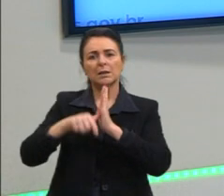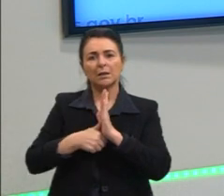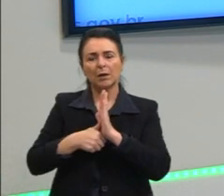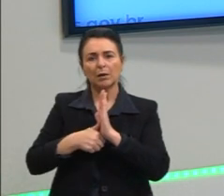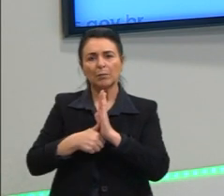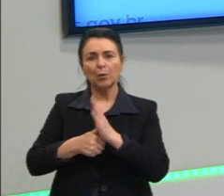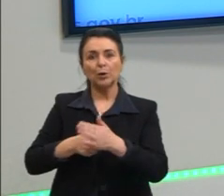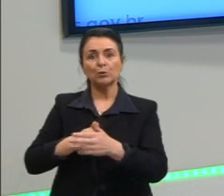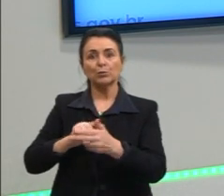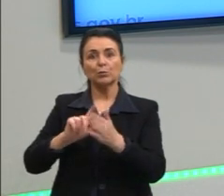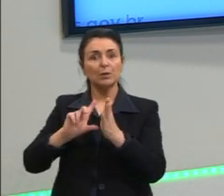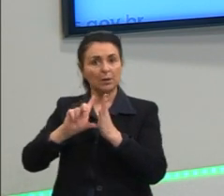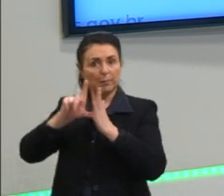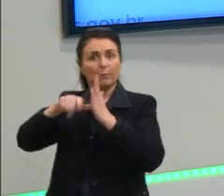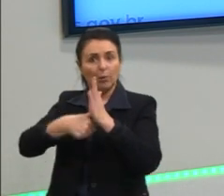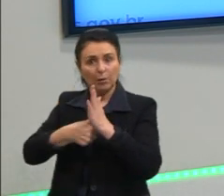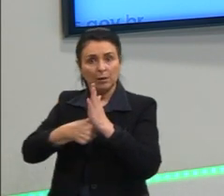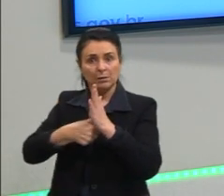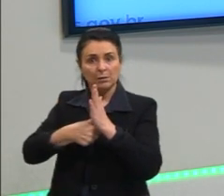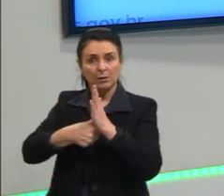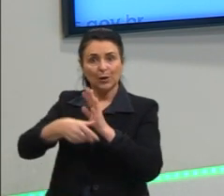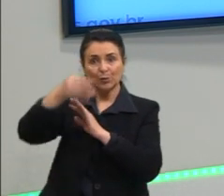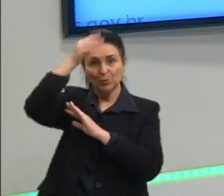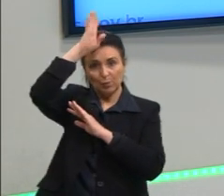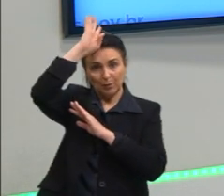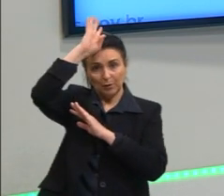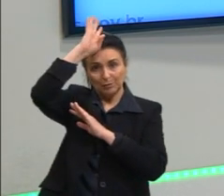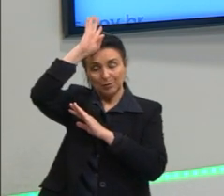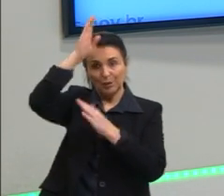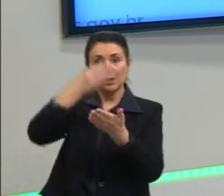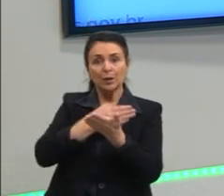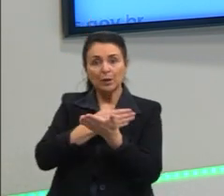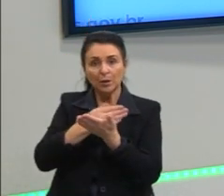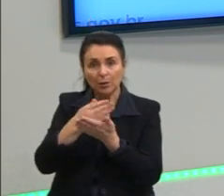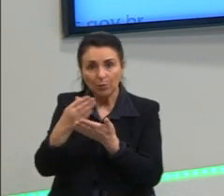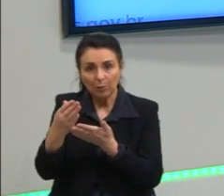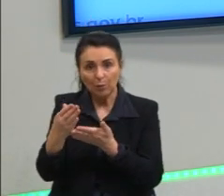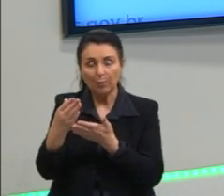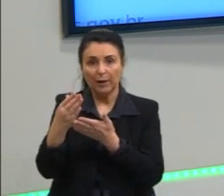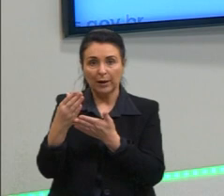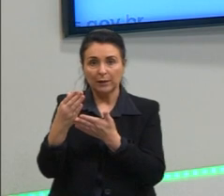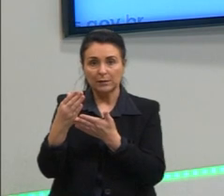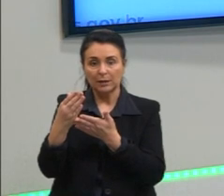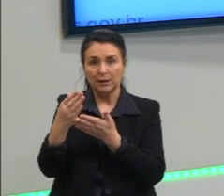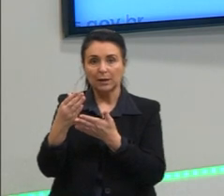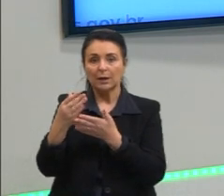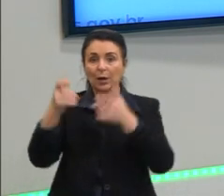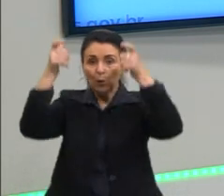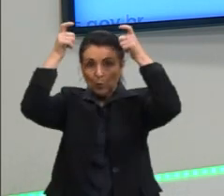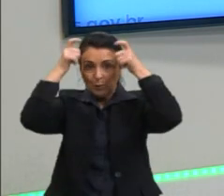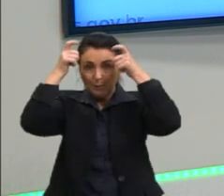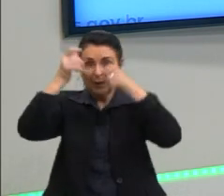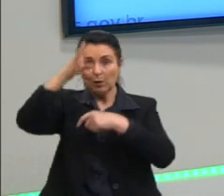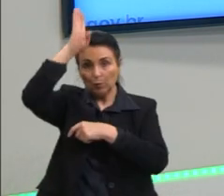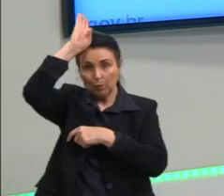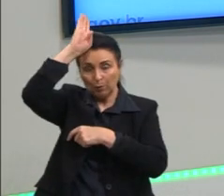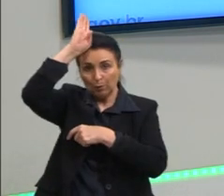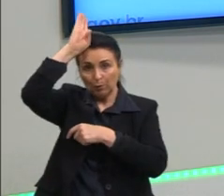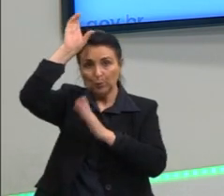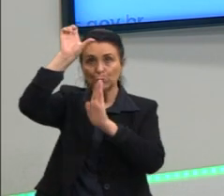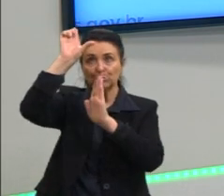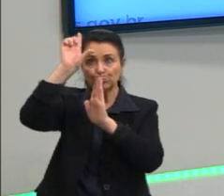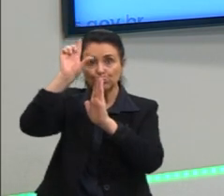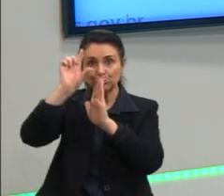período pós-romano, porque começa a entrar em decadência o Império Romano. E nós teremos a